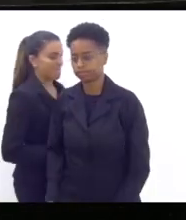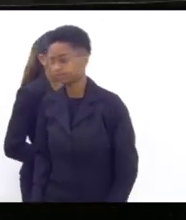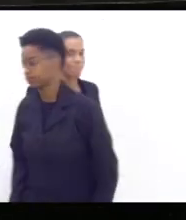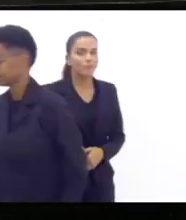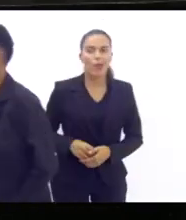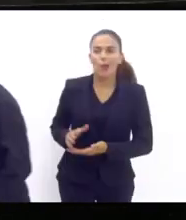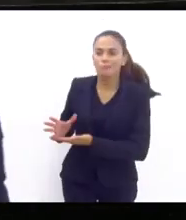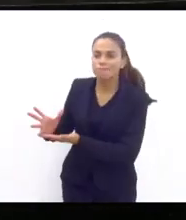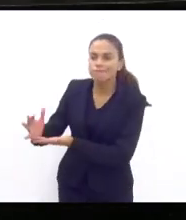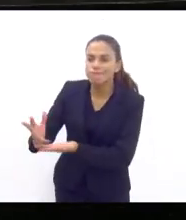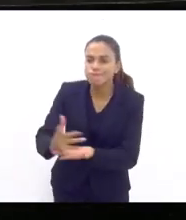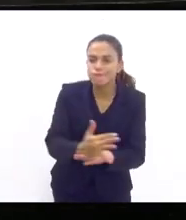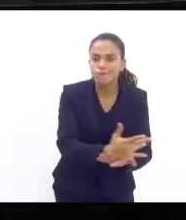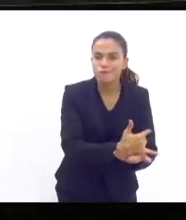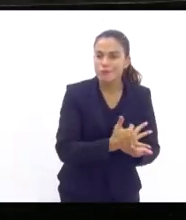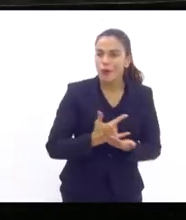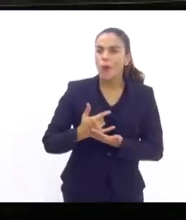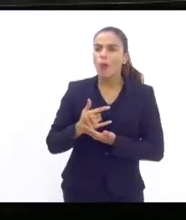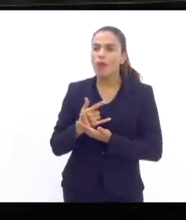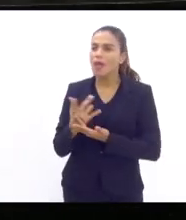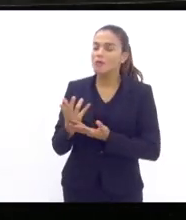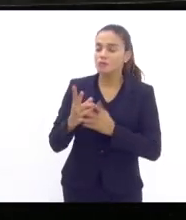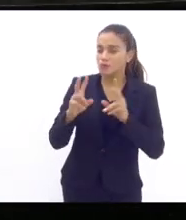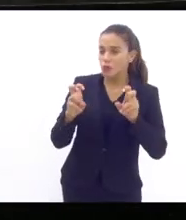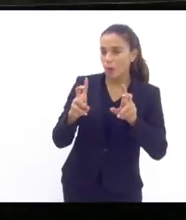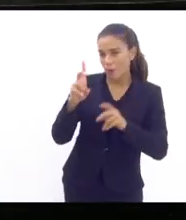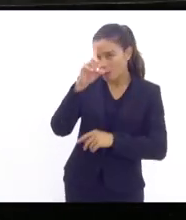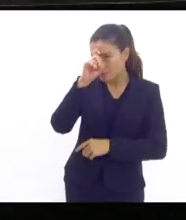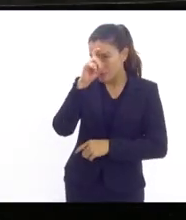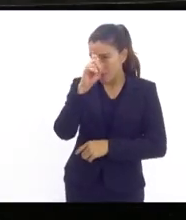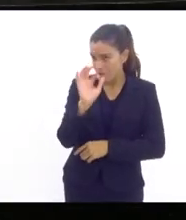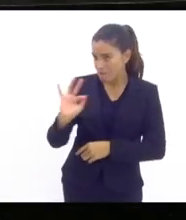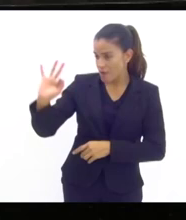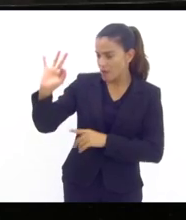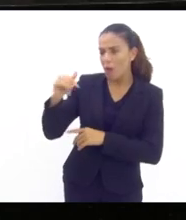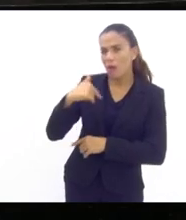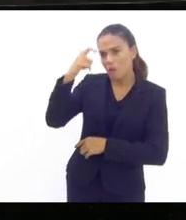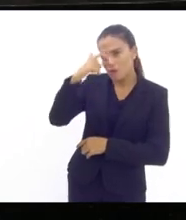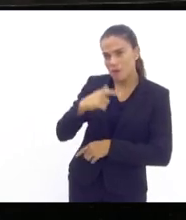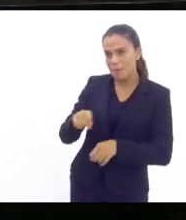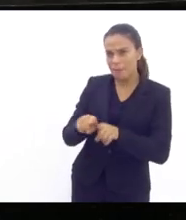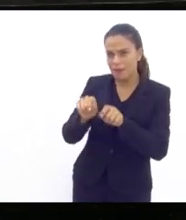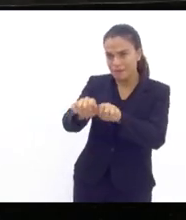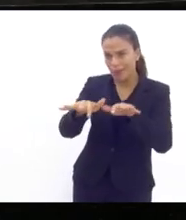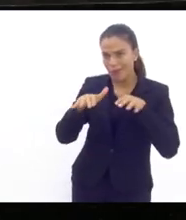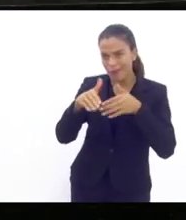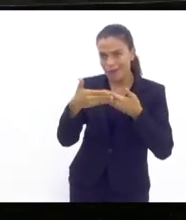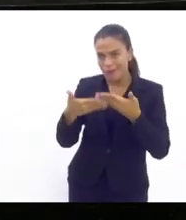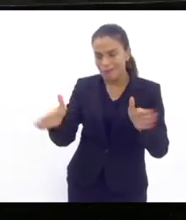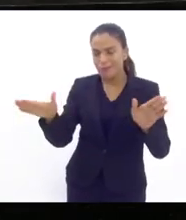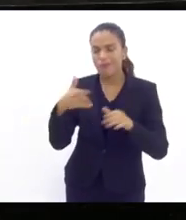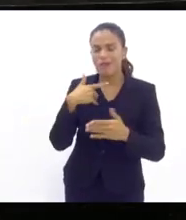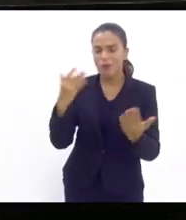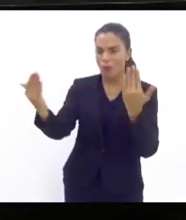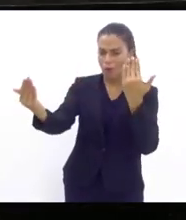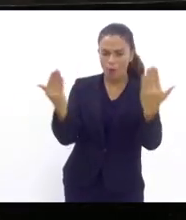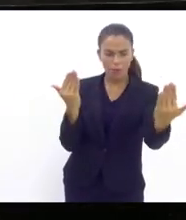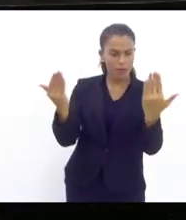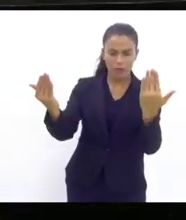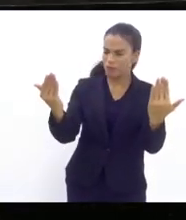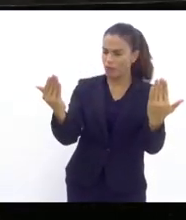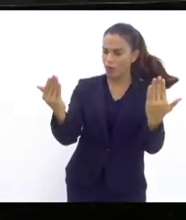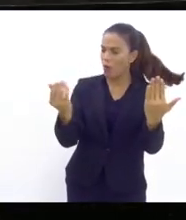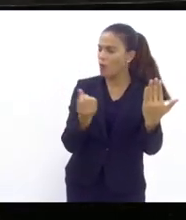hospitais federais eu mesma na audiência pública tive a oportunidade de fazer um comparativo entre o número de